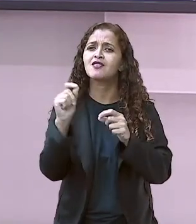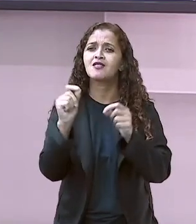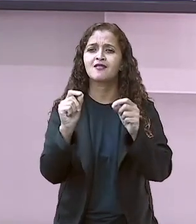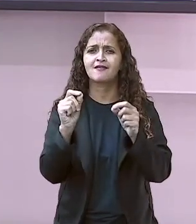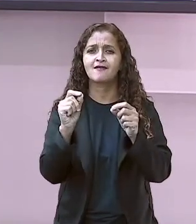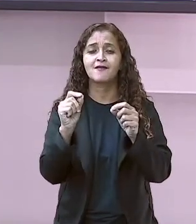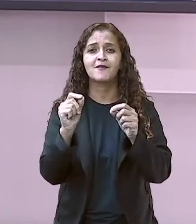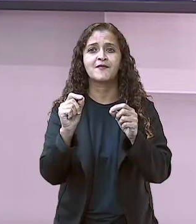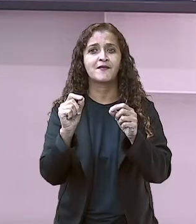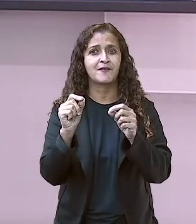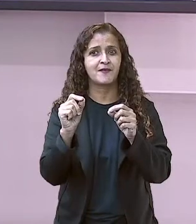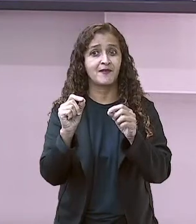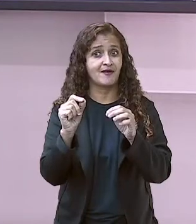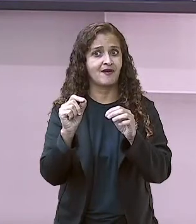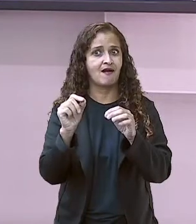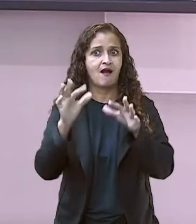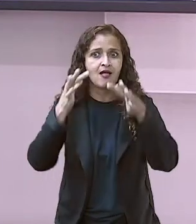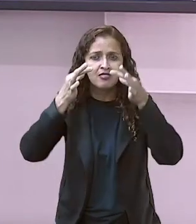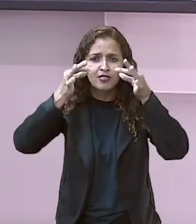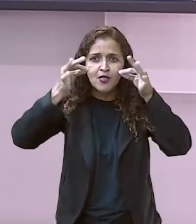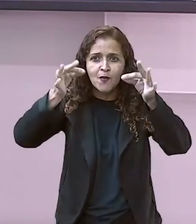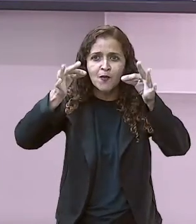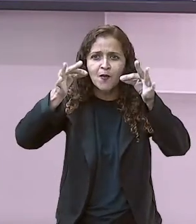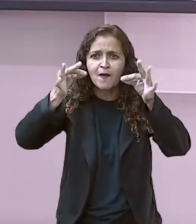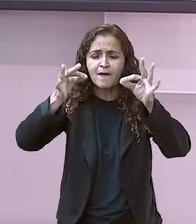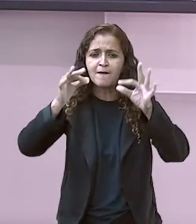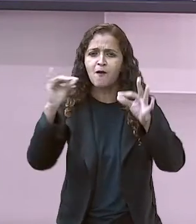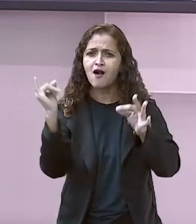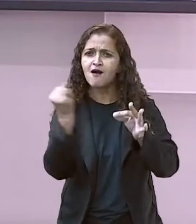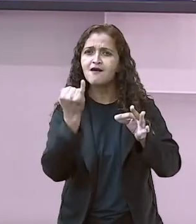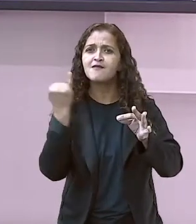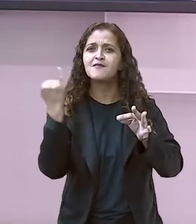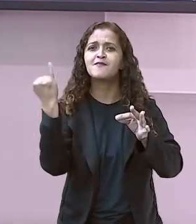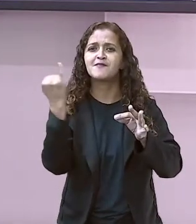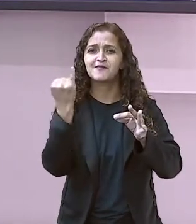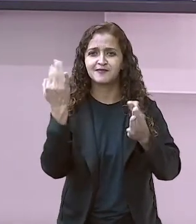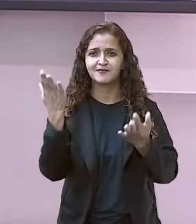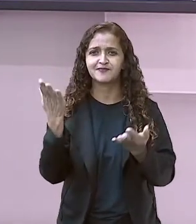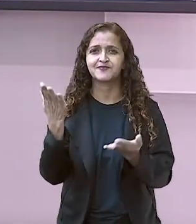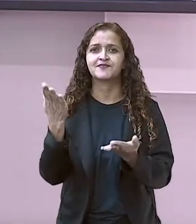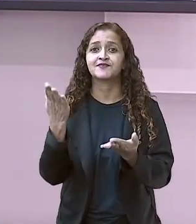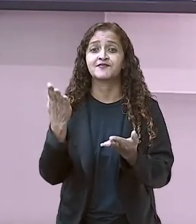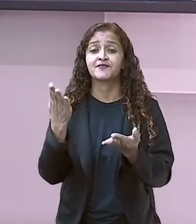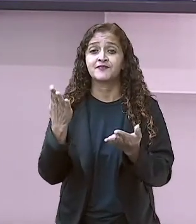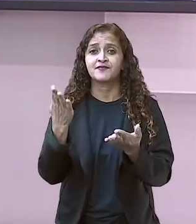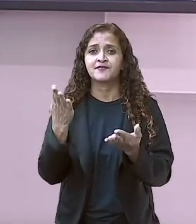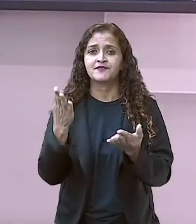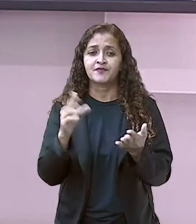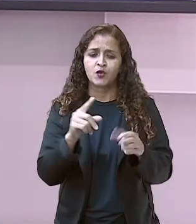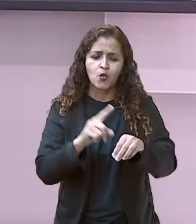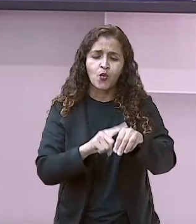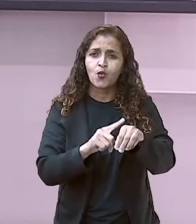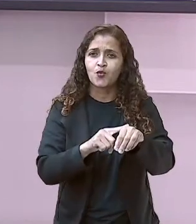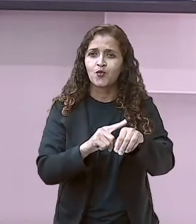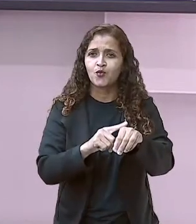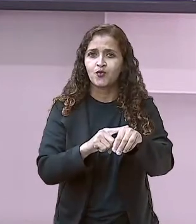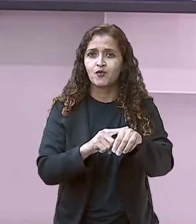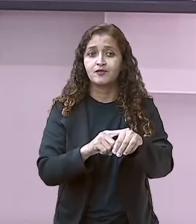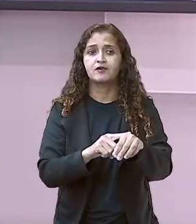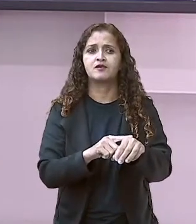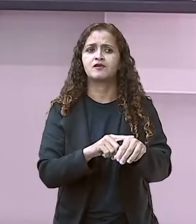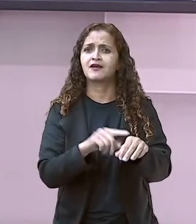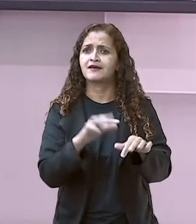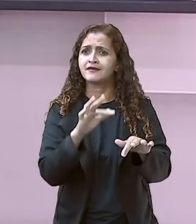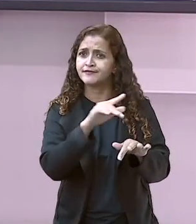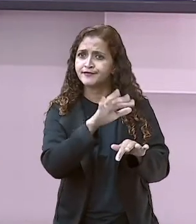aulas? Concentração, isso mesmo. Agora você é horário que você tem que o quê? Falar com a sua